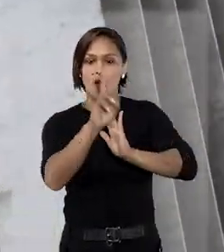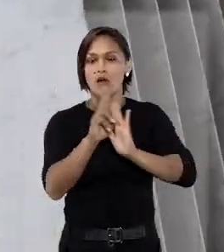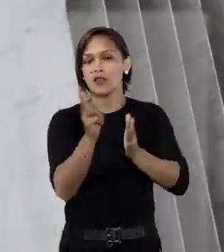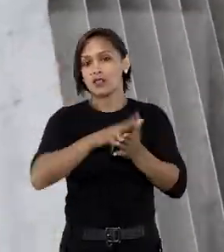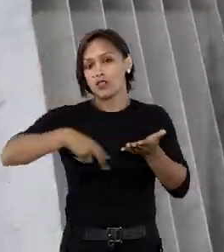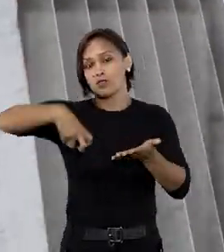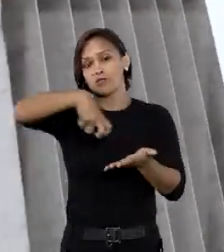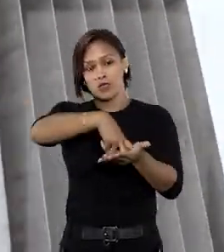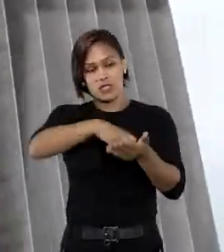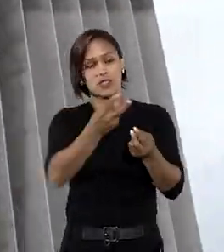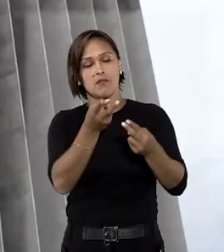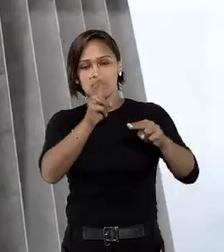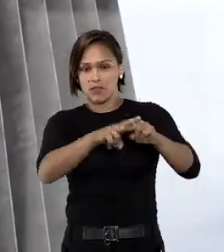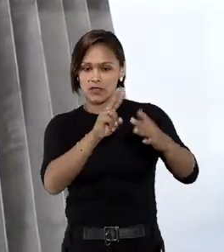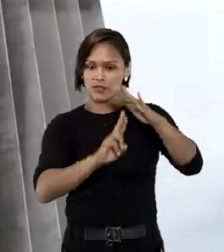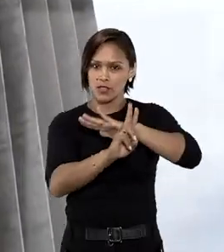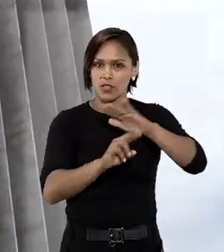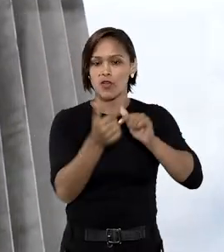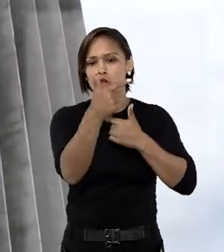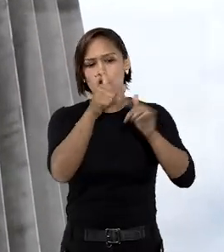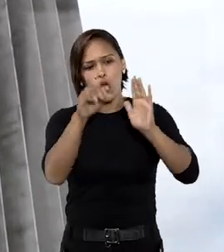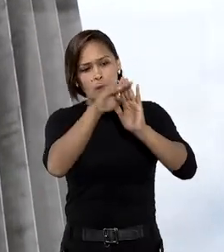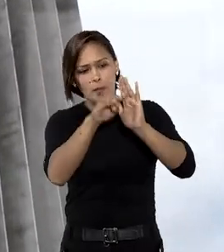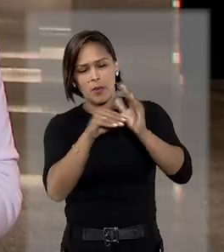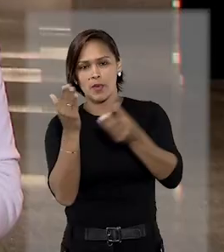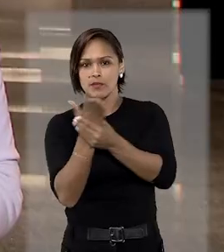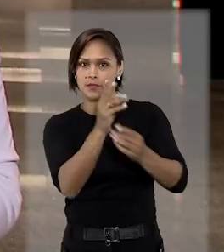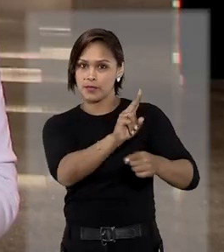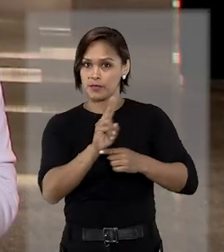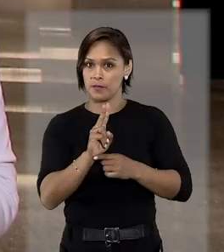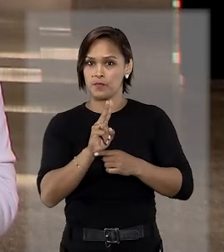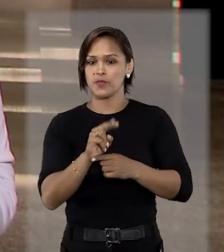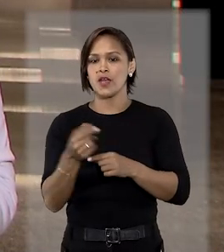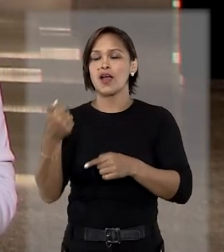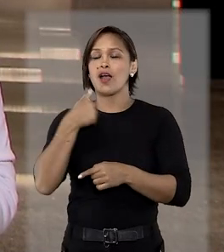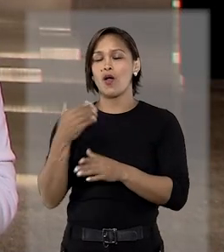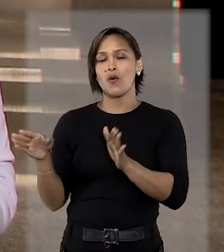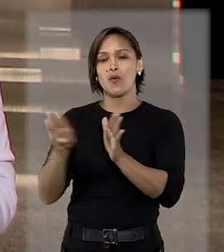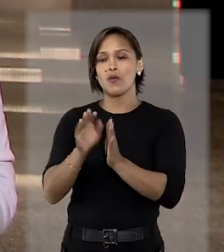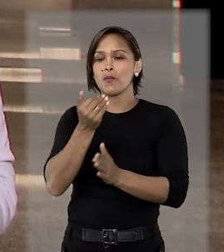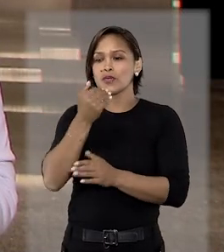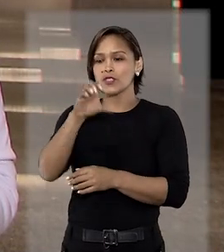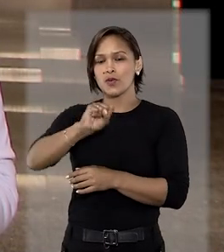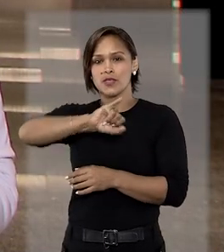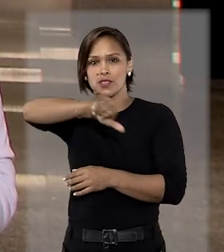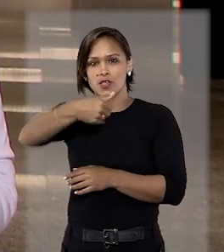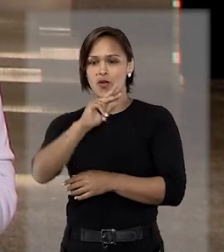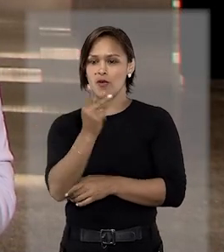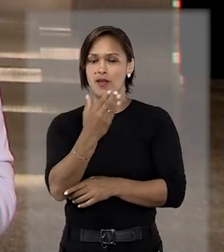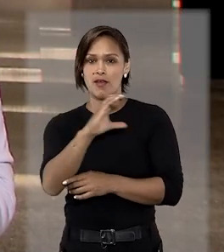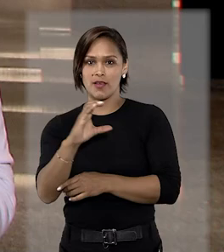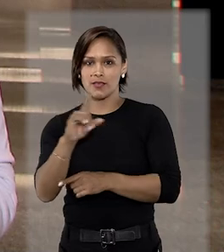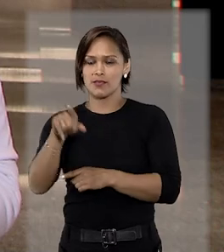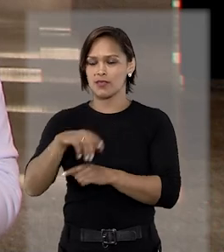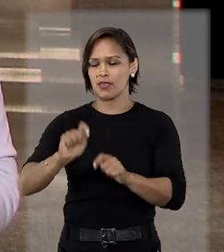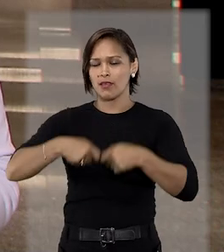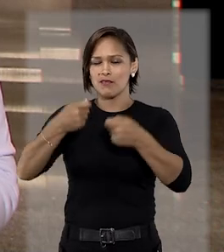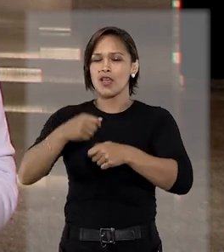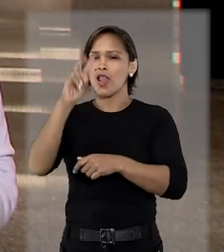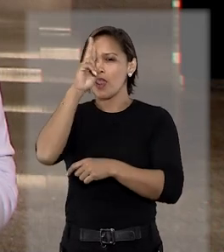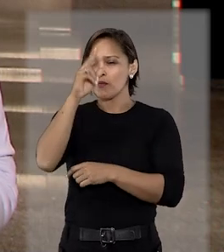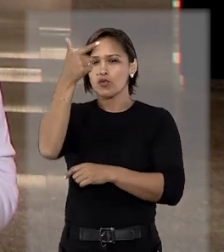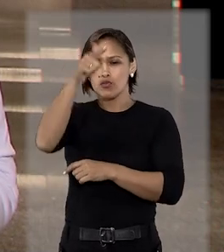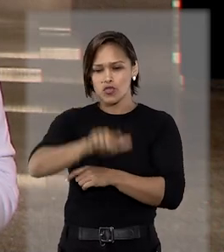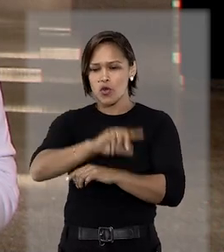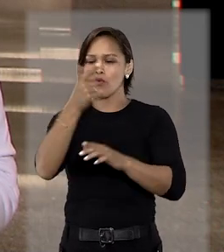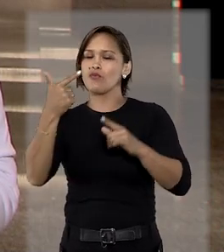de prisão preventiva, além de outras medidas cautelares. Ao recorrer ao STJ por meio de habeas corpus, a defesa reiterou que